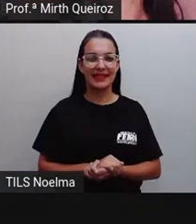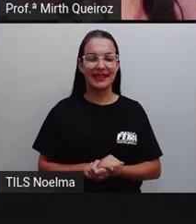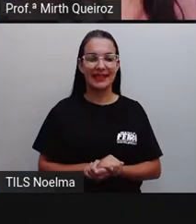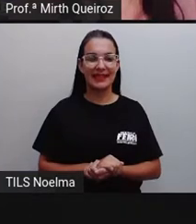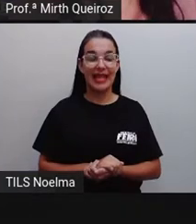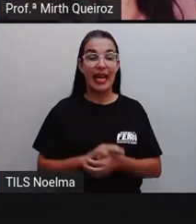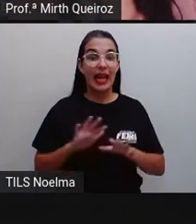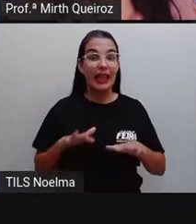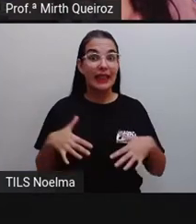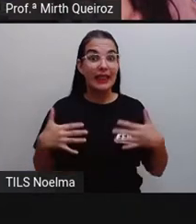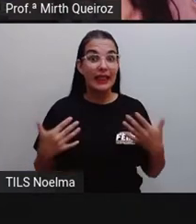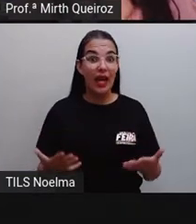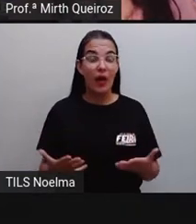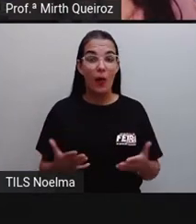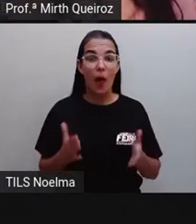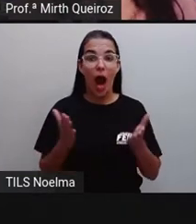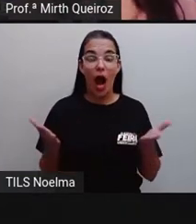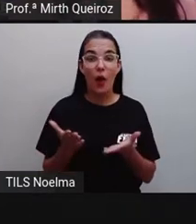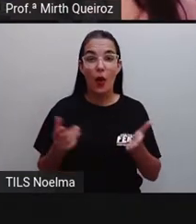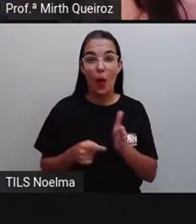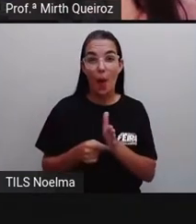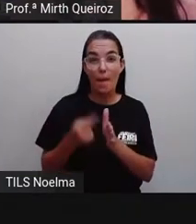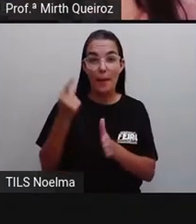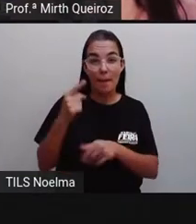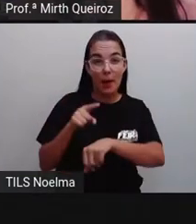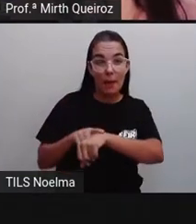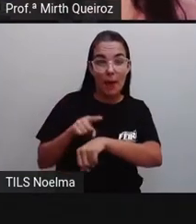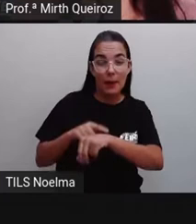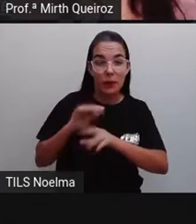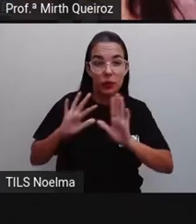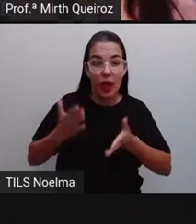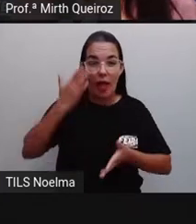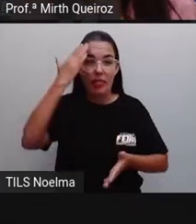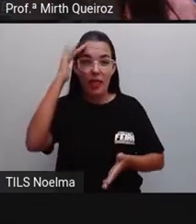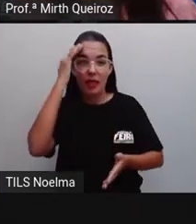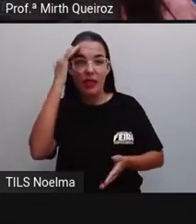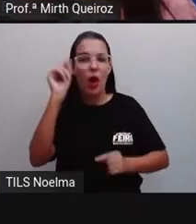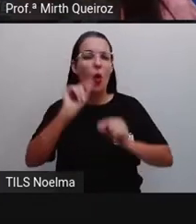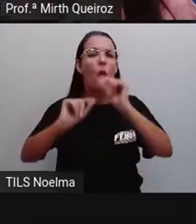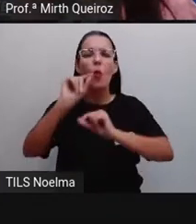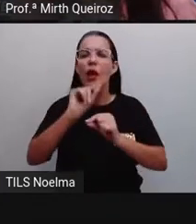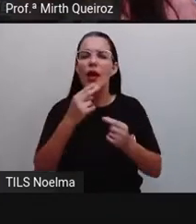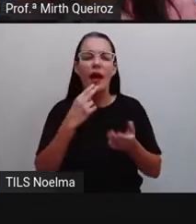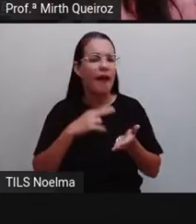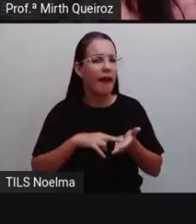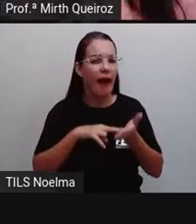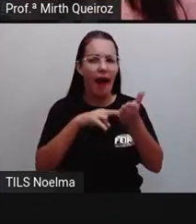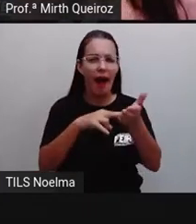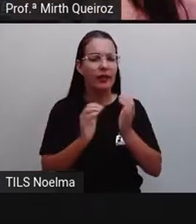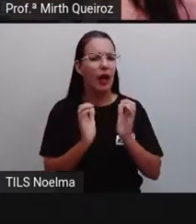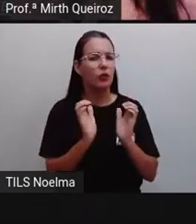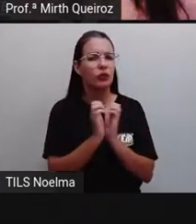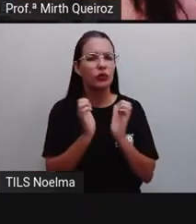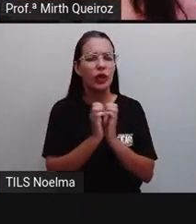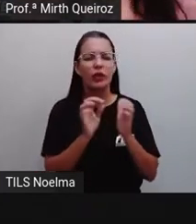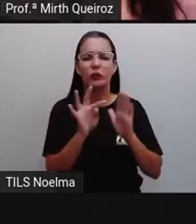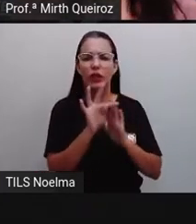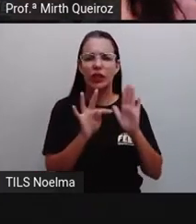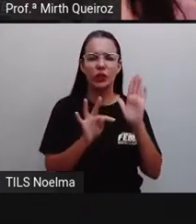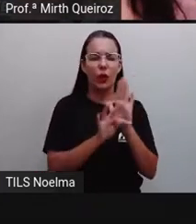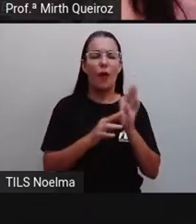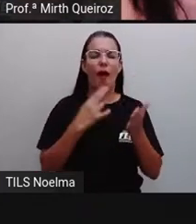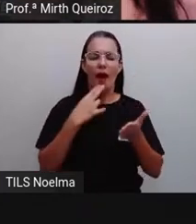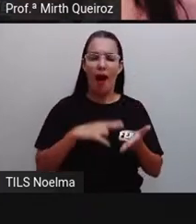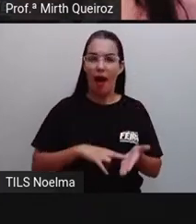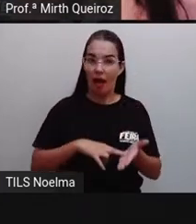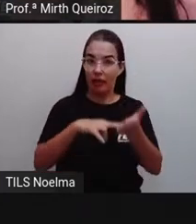E como no primeiro momento a gente entendeu o que é uma carta, o gênero textual carta,